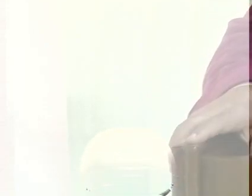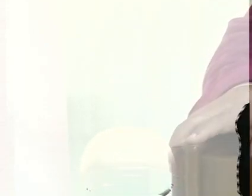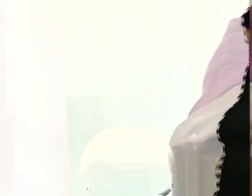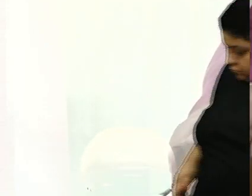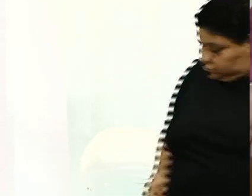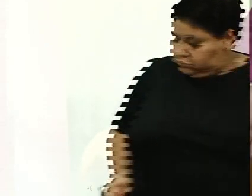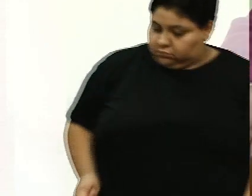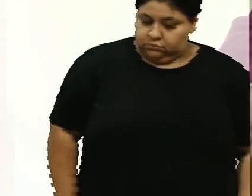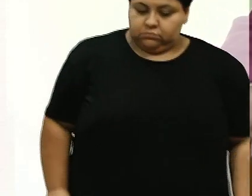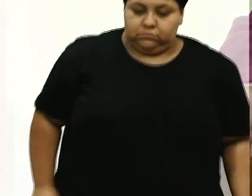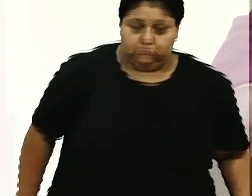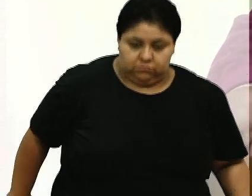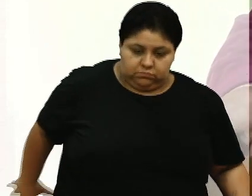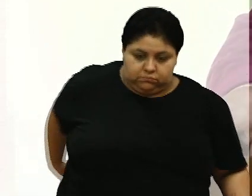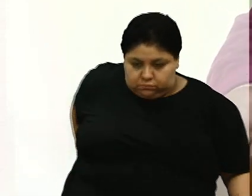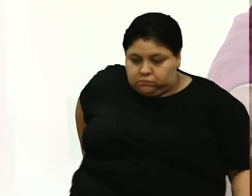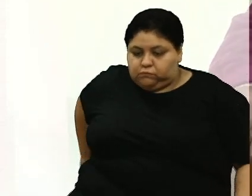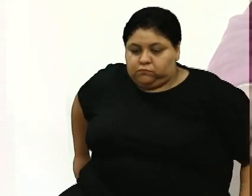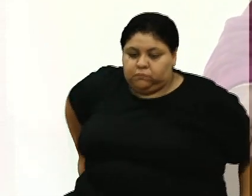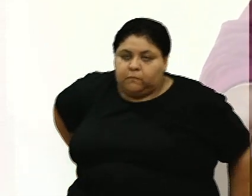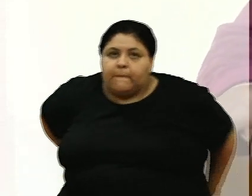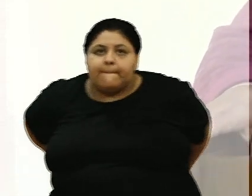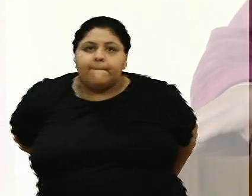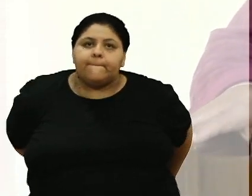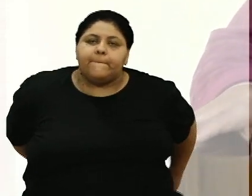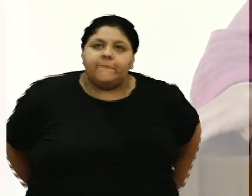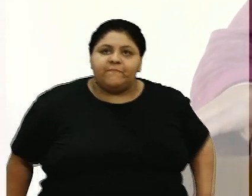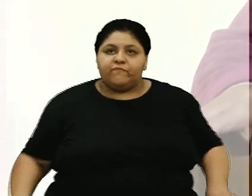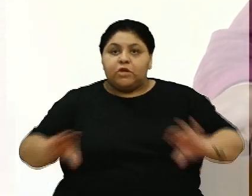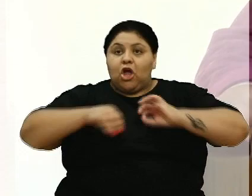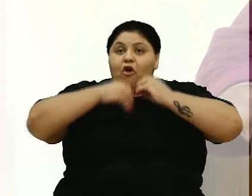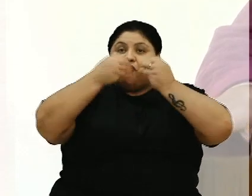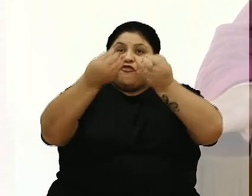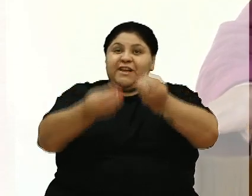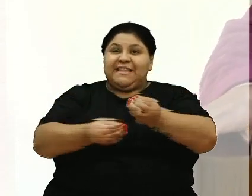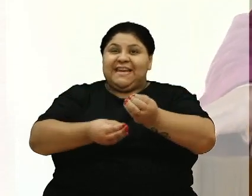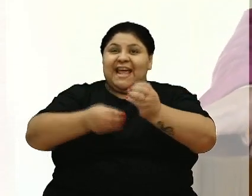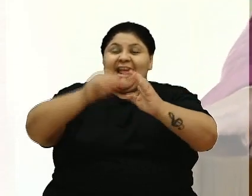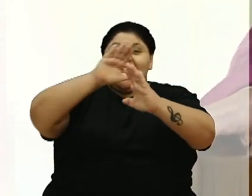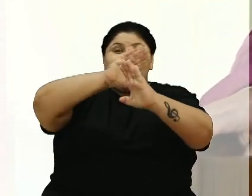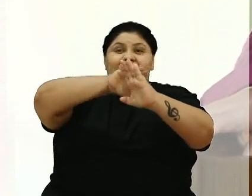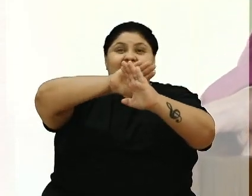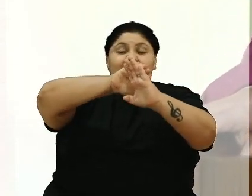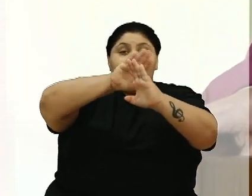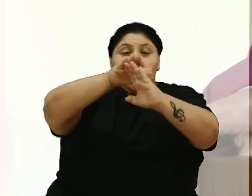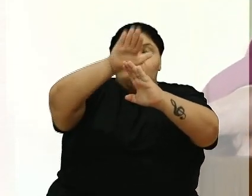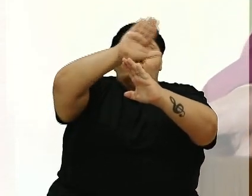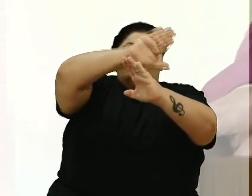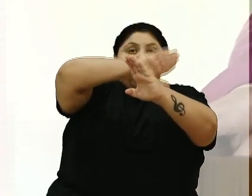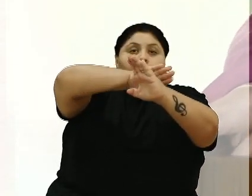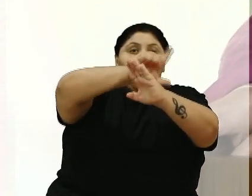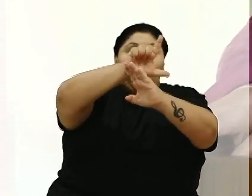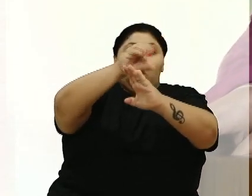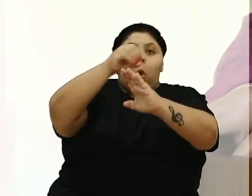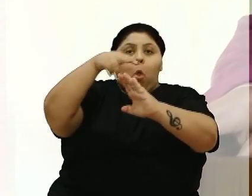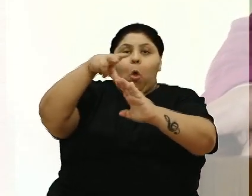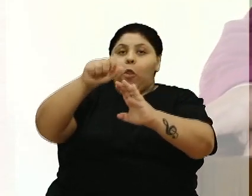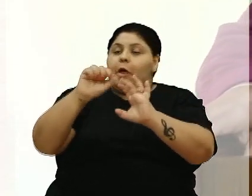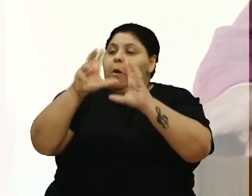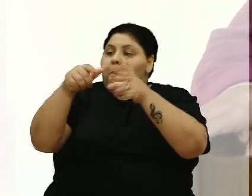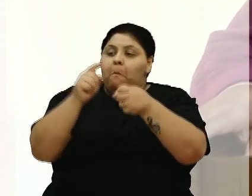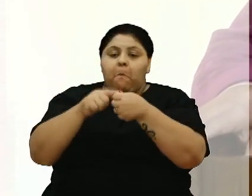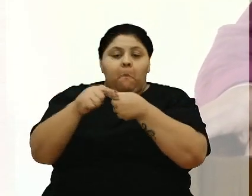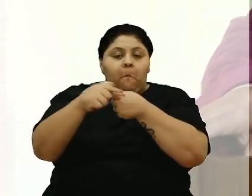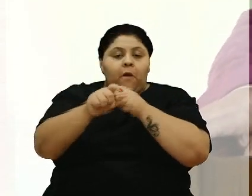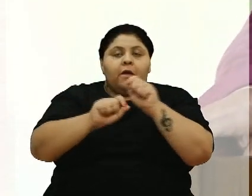como disse o vereador Petrini, nonas por toda a cidade, e muita nona. E os bombeiros estavam dizendo assim, quem